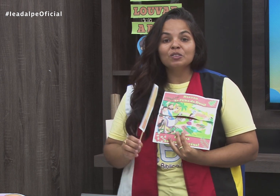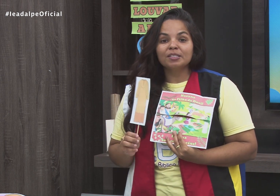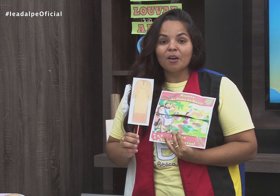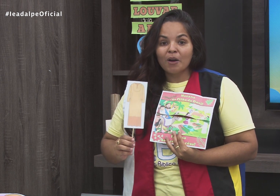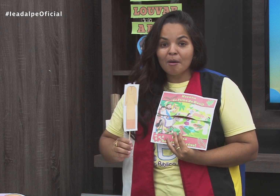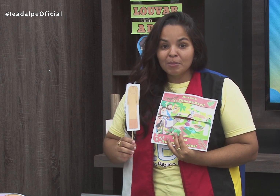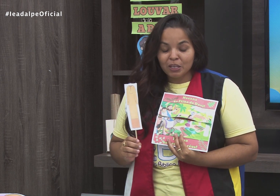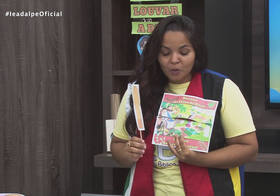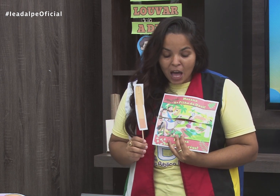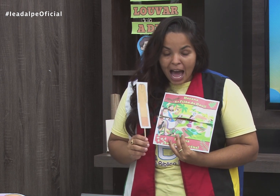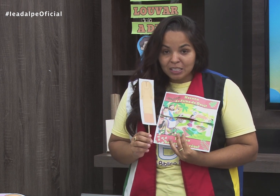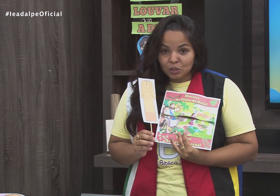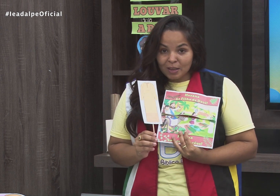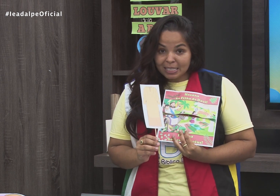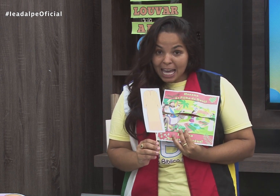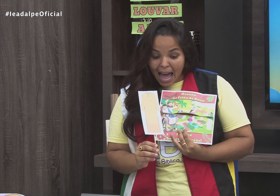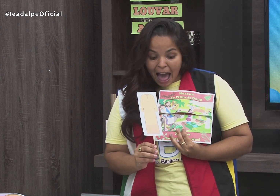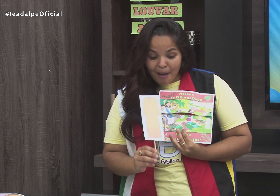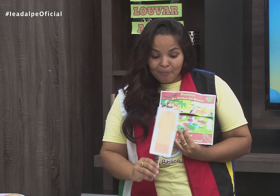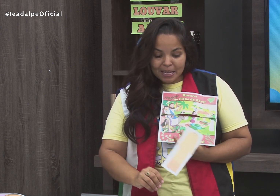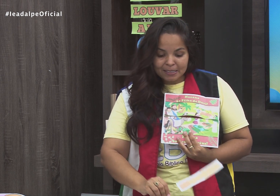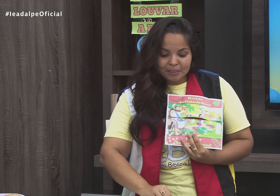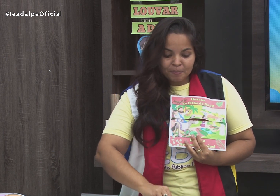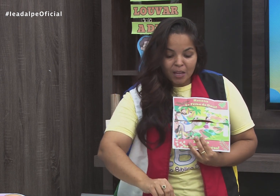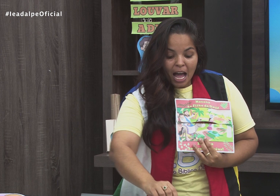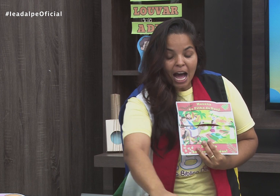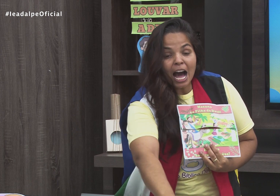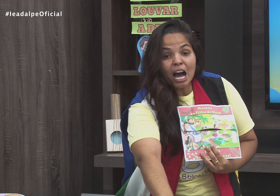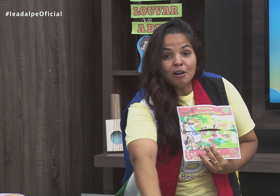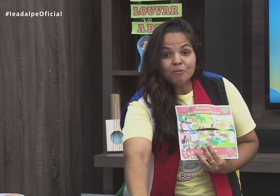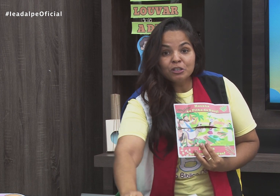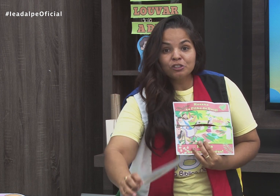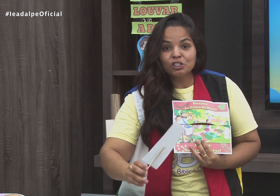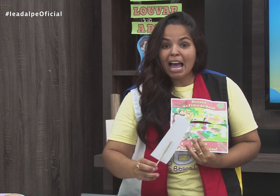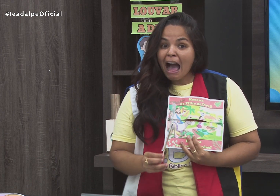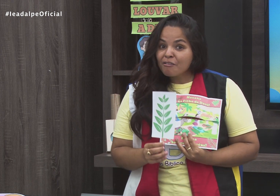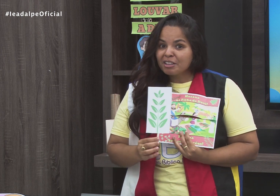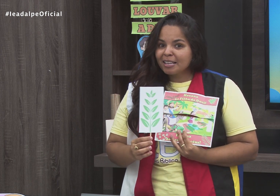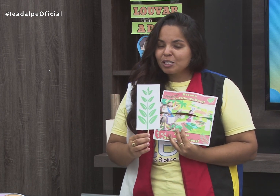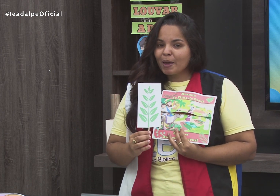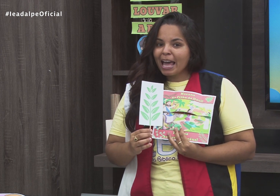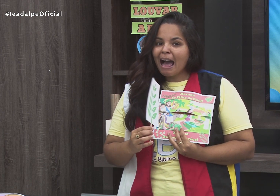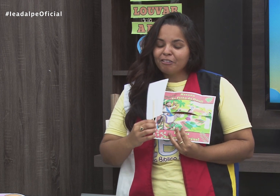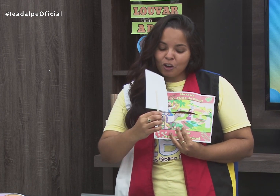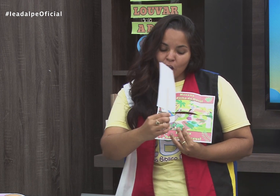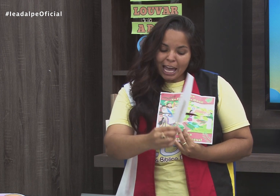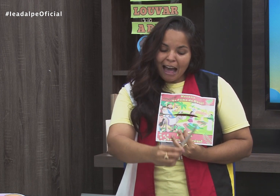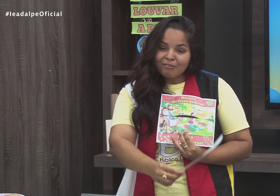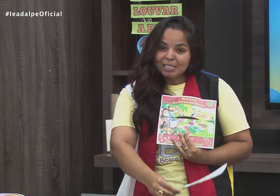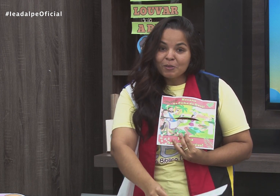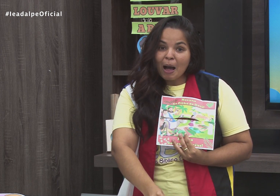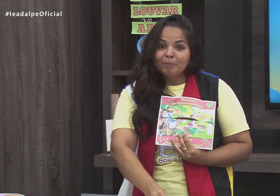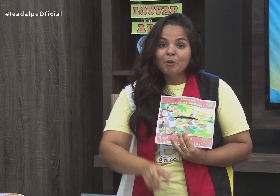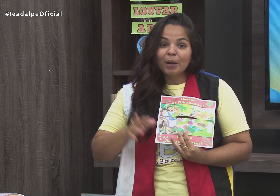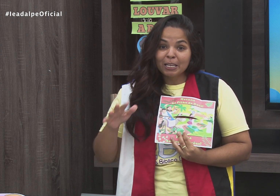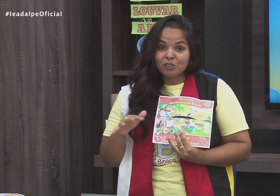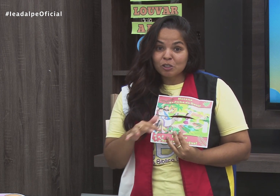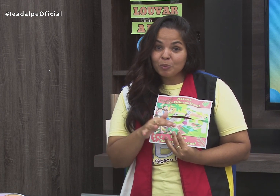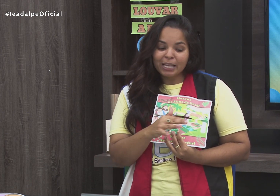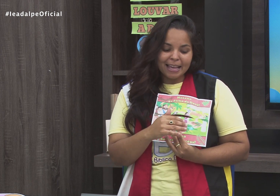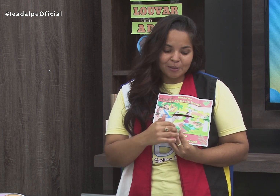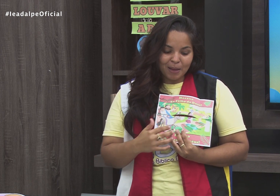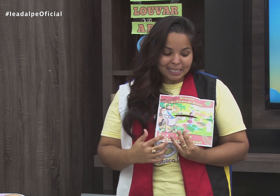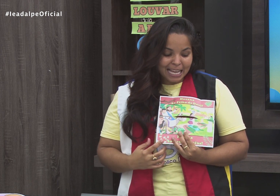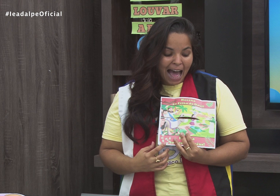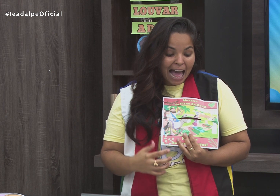colocando no seu caminho as suas capas, ramos de árvores. Elas pegavam e colocavam assim no caminho para que